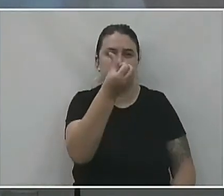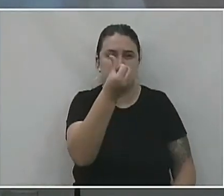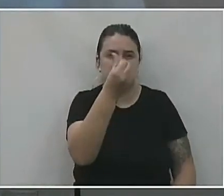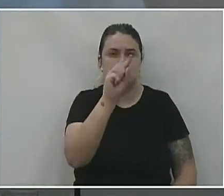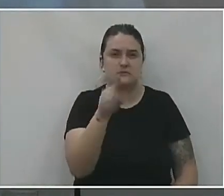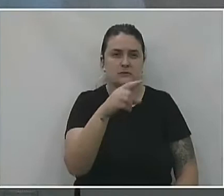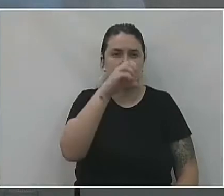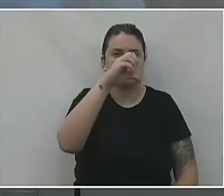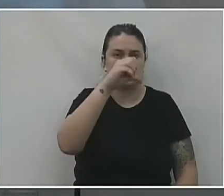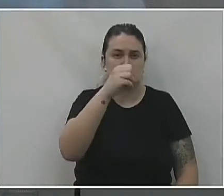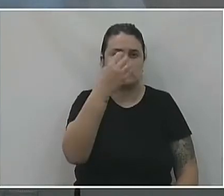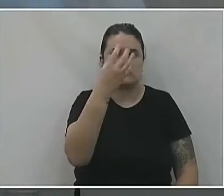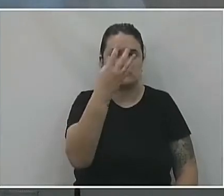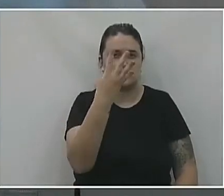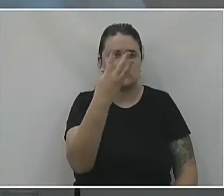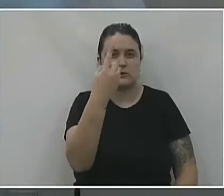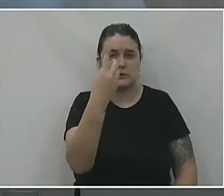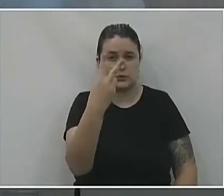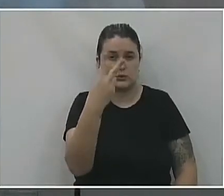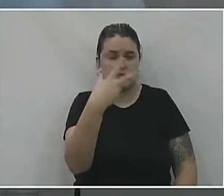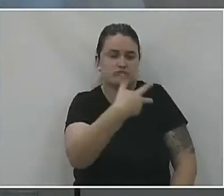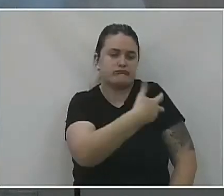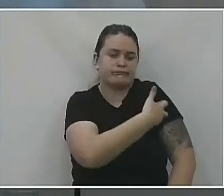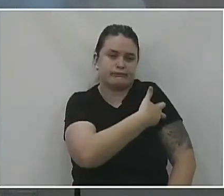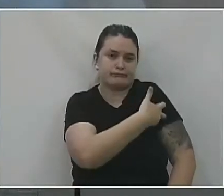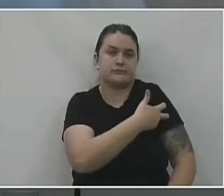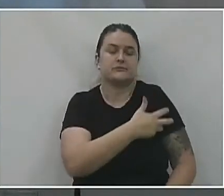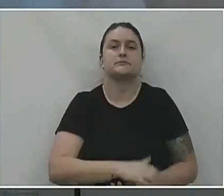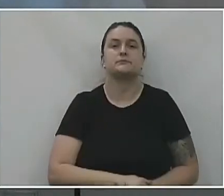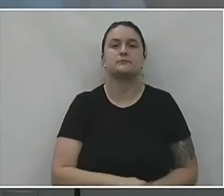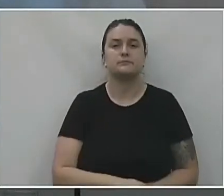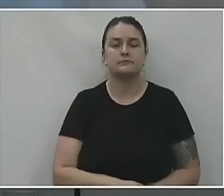.942 vacinas aplicadas.